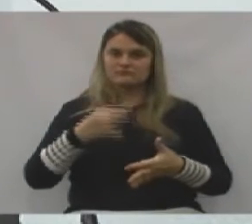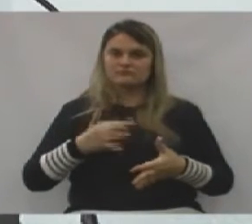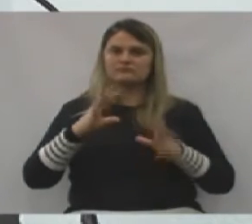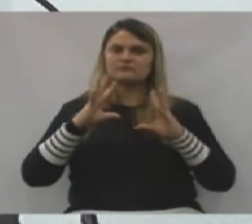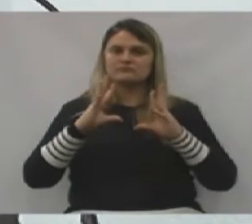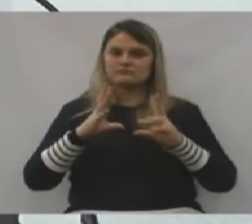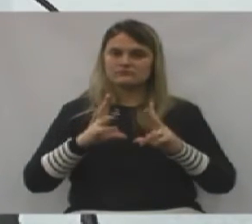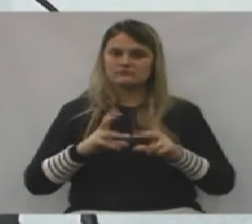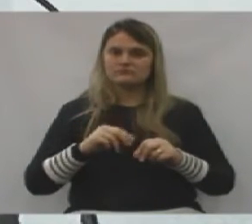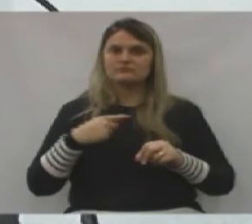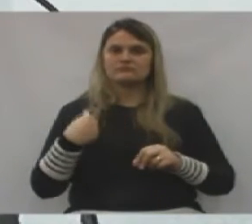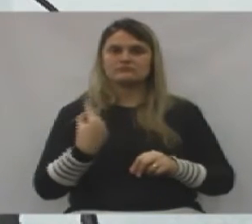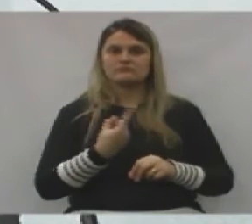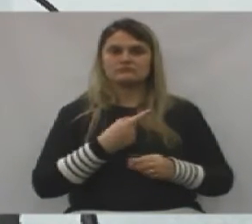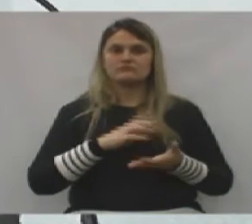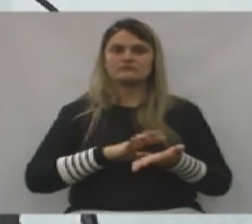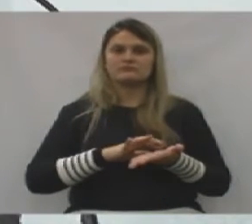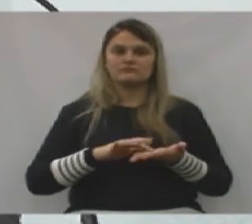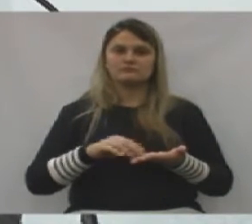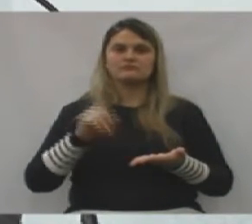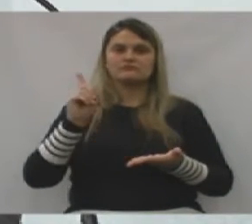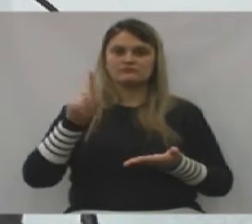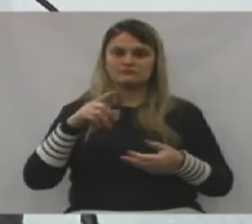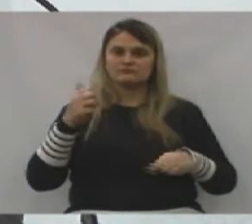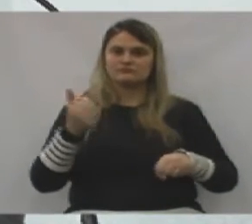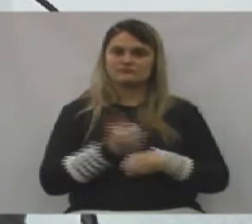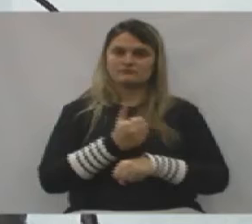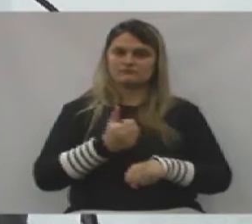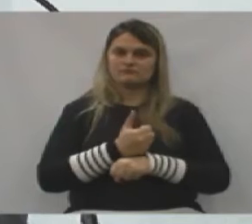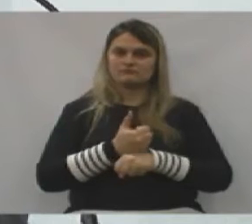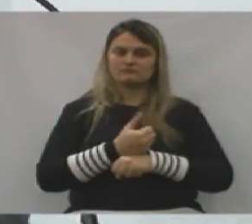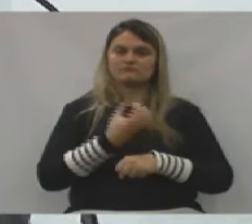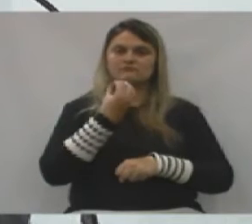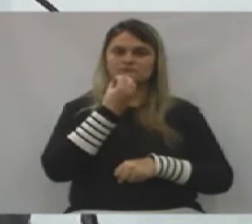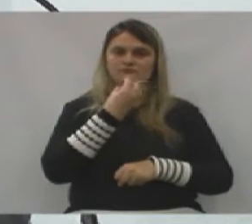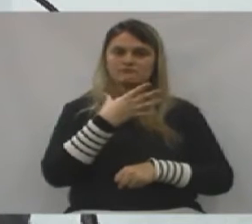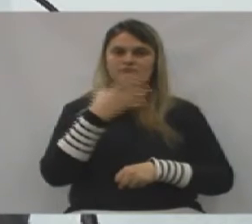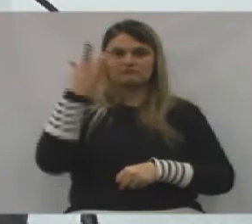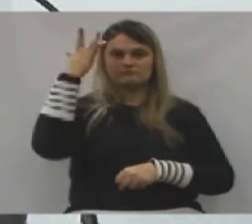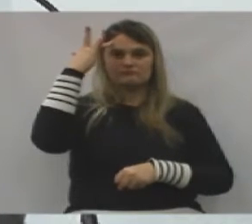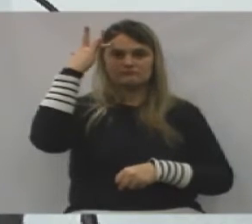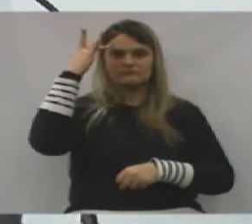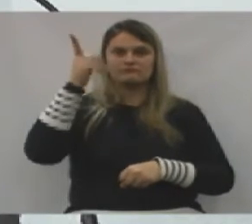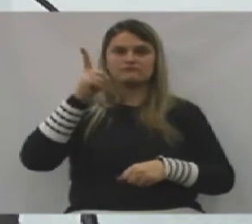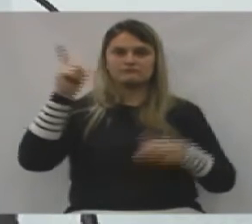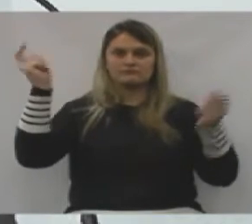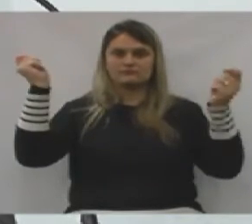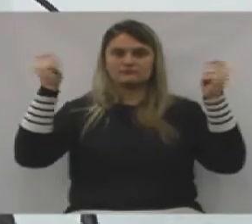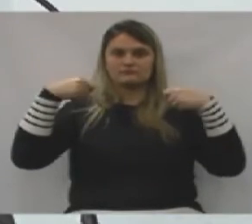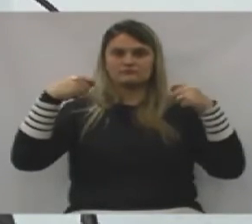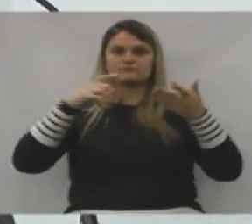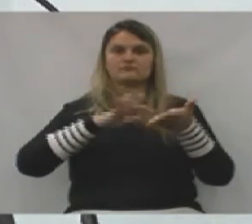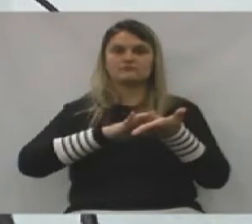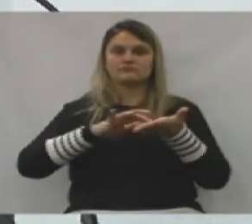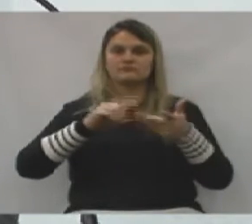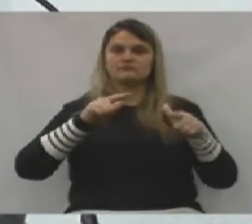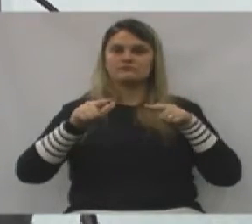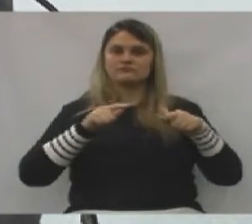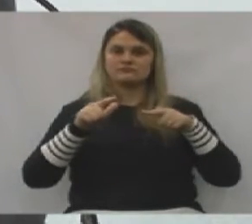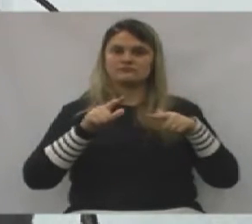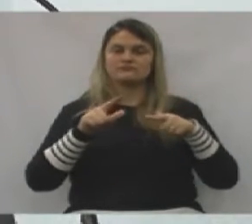todos os nossos secretários são de União da Vitória, todos têm capacidade de estar onde estão,